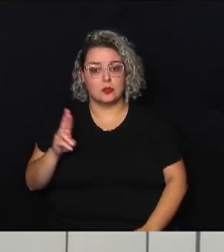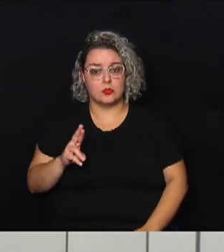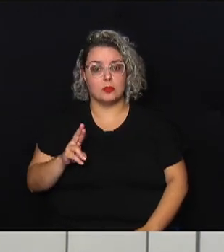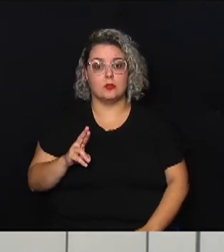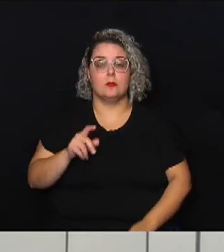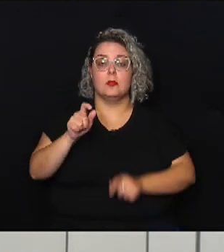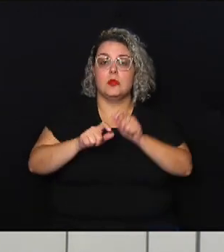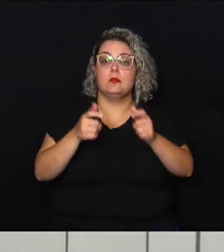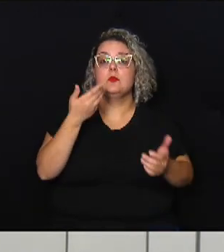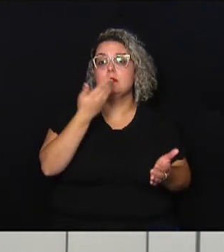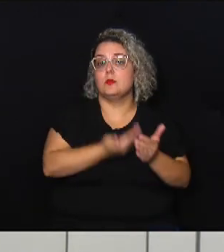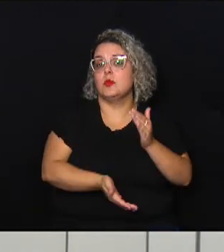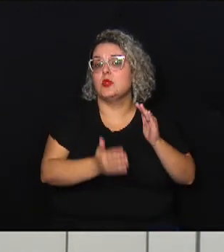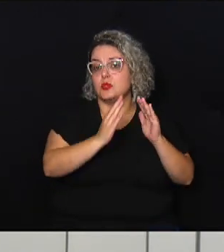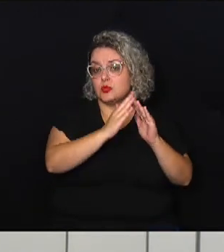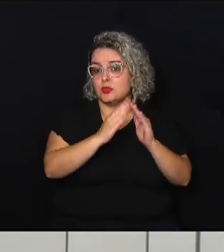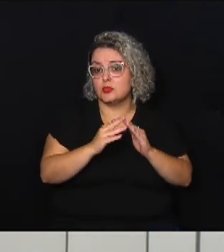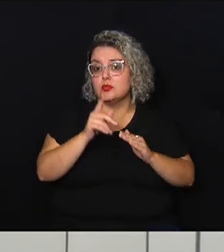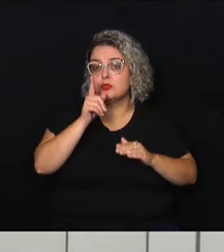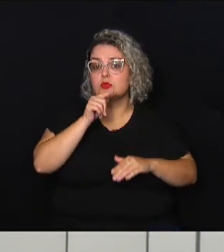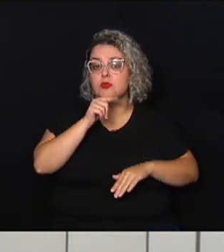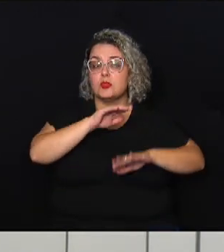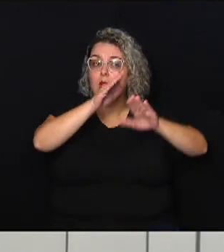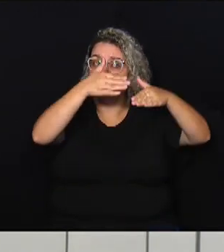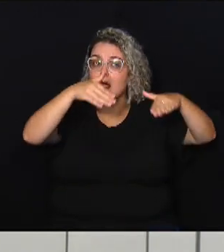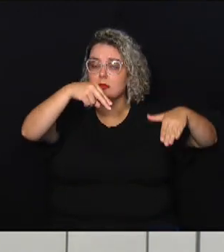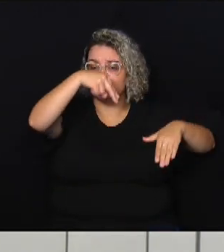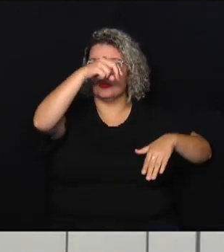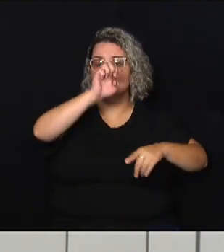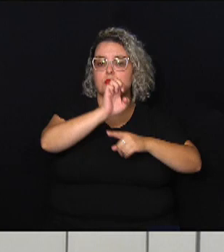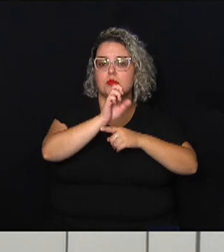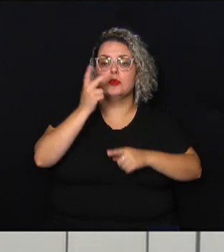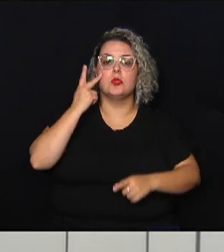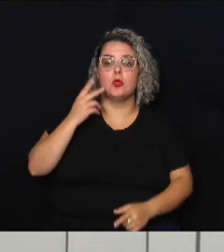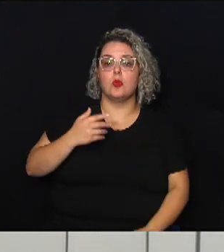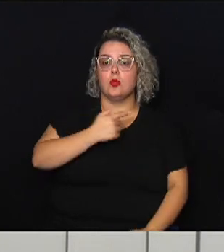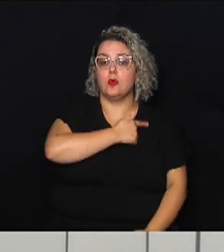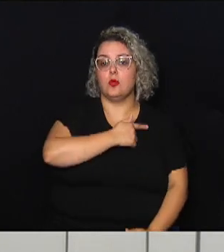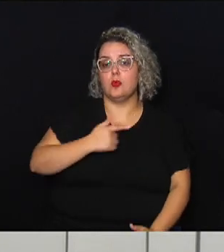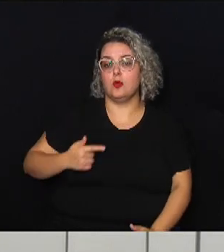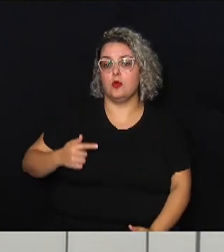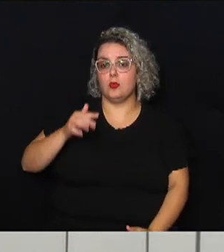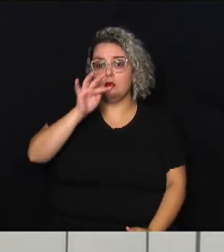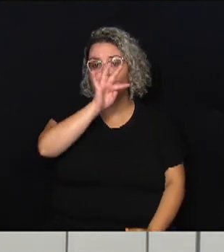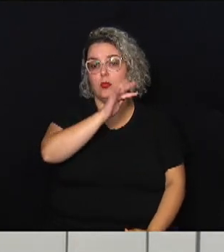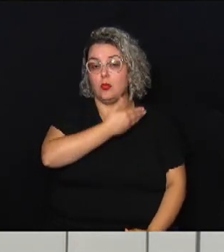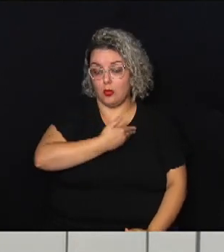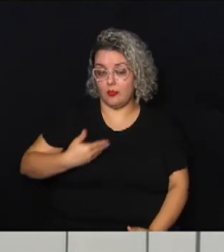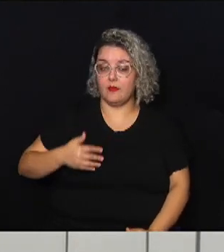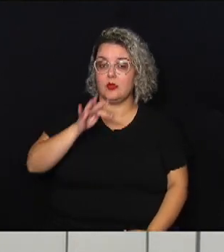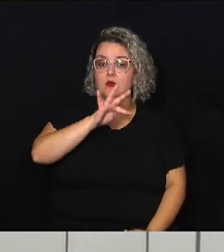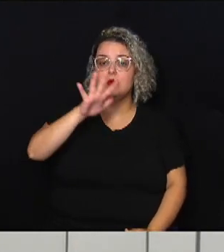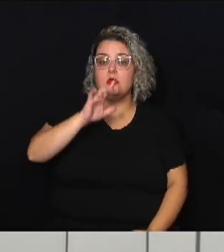desabrigados das chuvas no litoral o governo federal deve fazer o repasse até a próxima semana aos municípios afetados